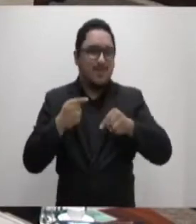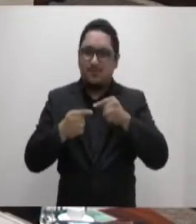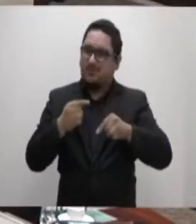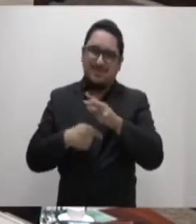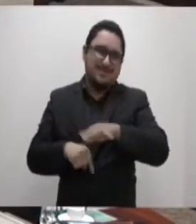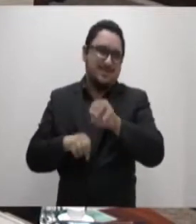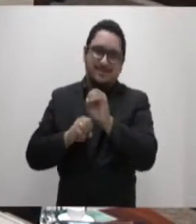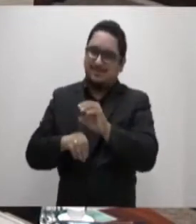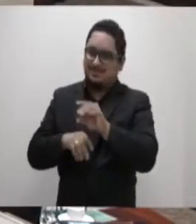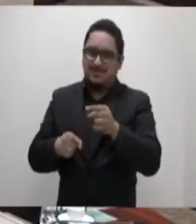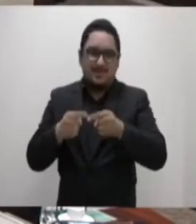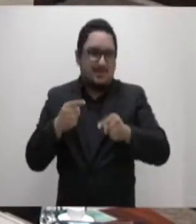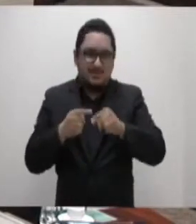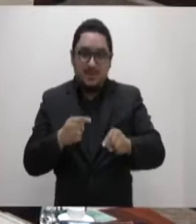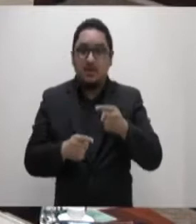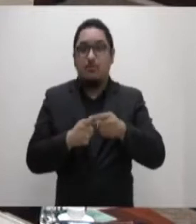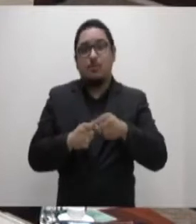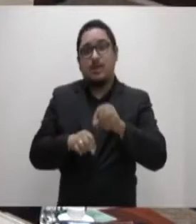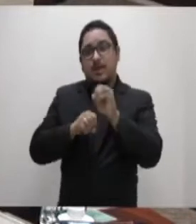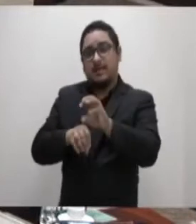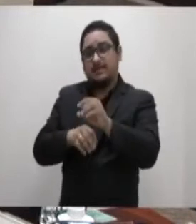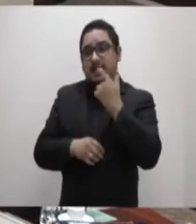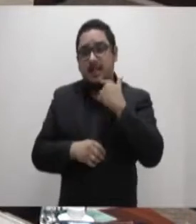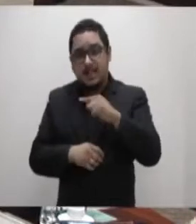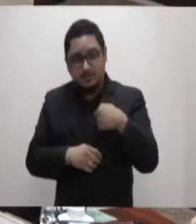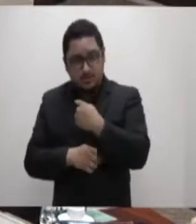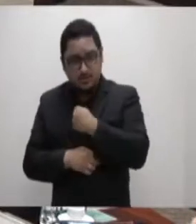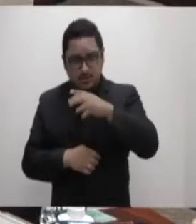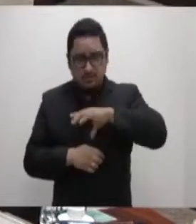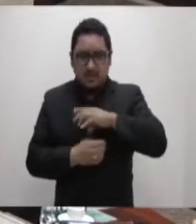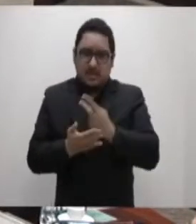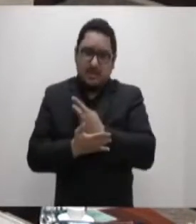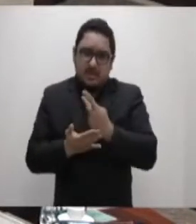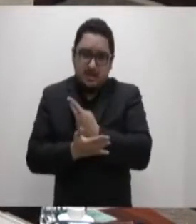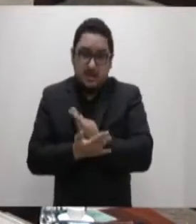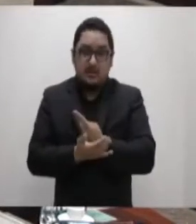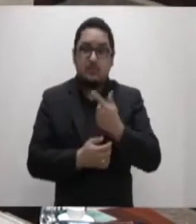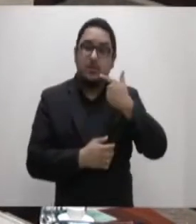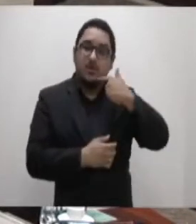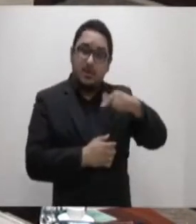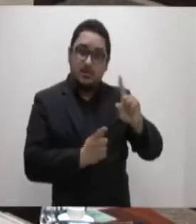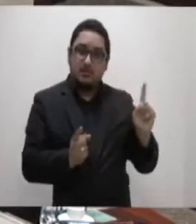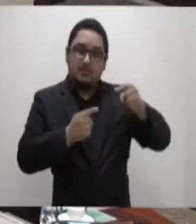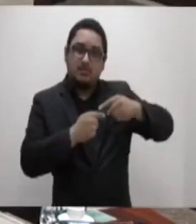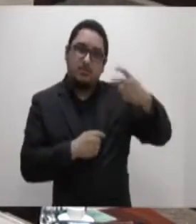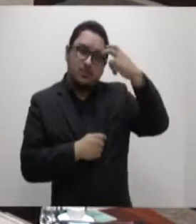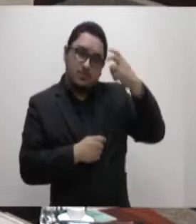da nossa língua, um patrimônio cultural que marca a identidade do nosso povo.